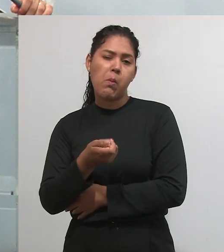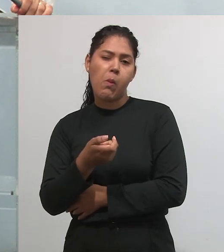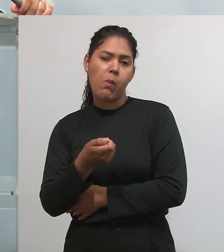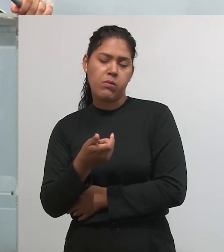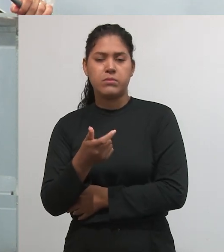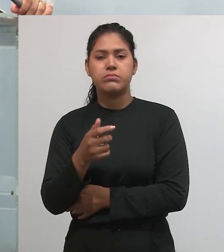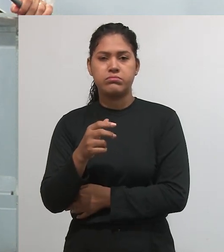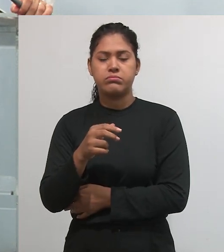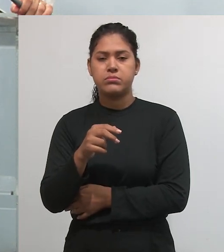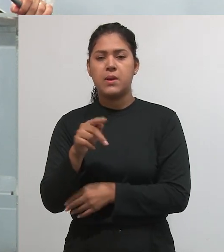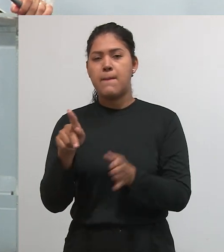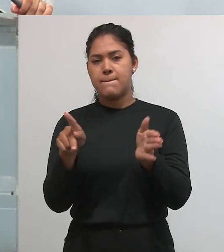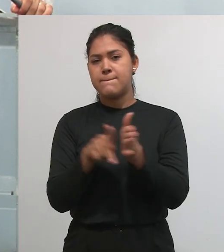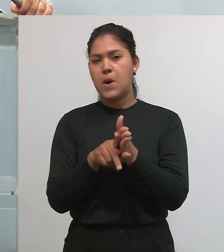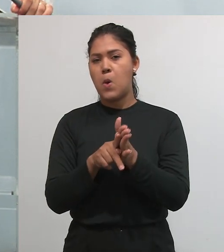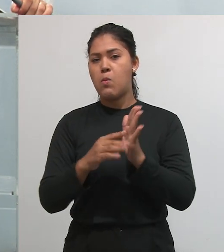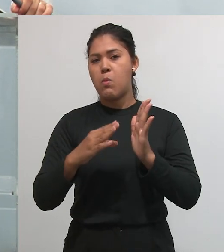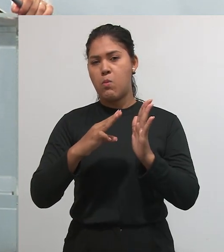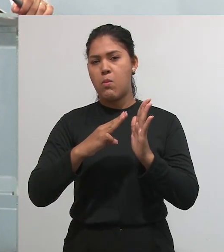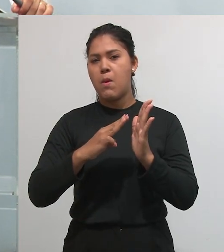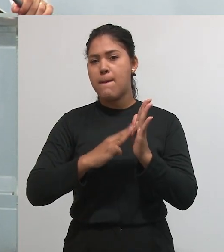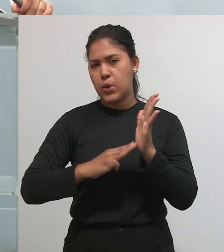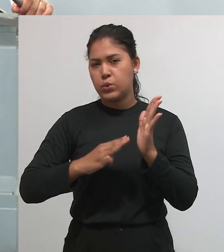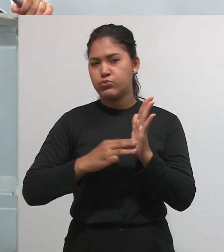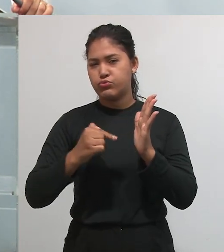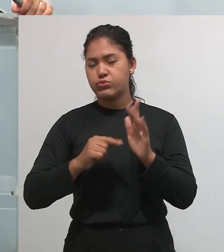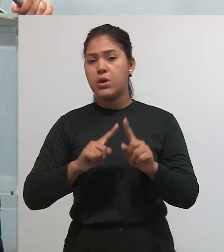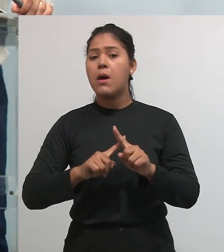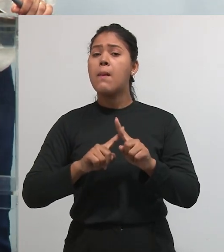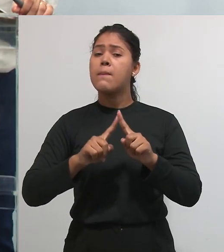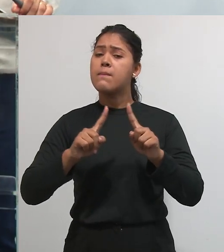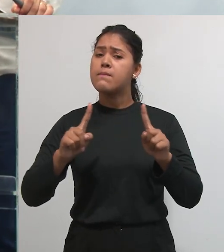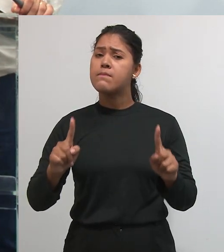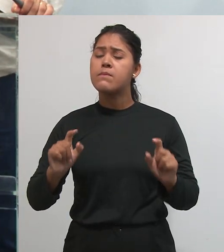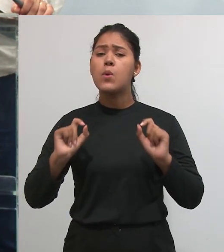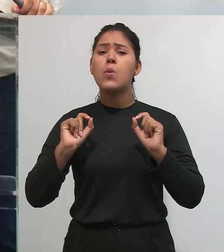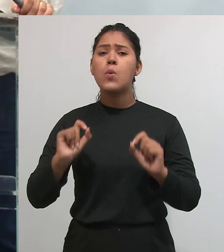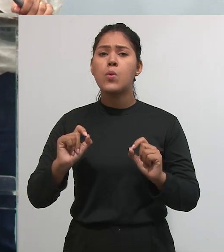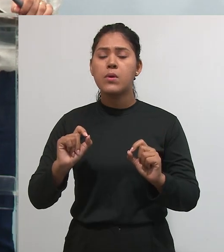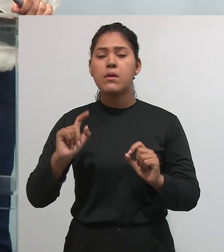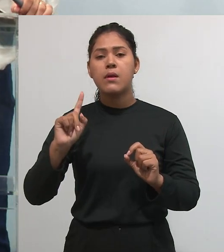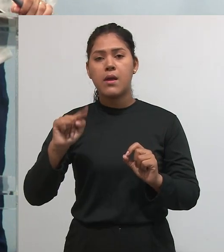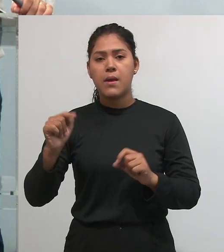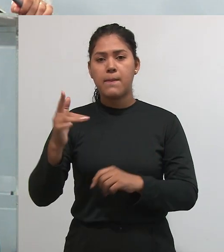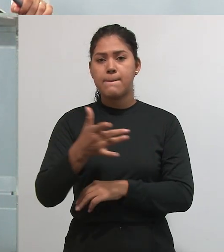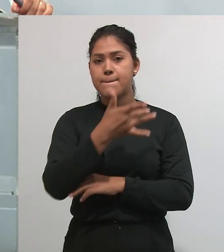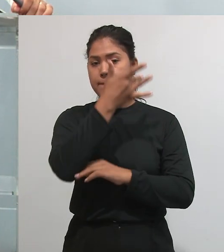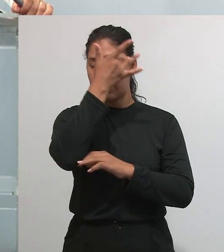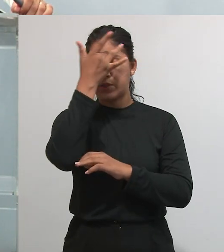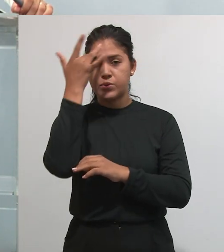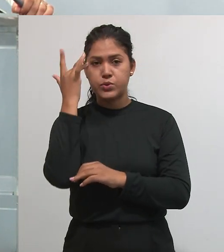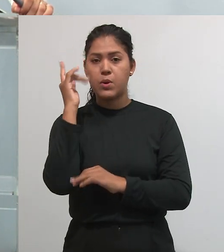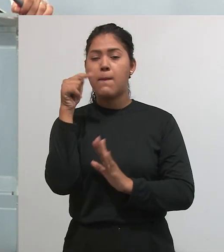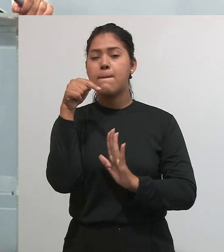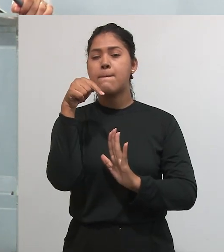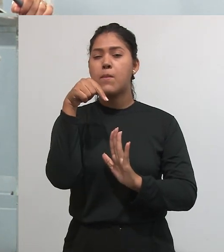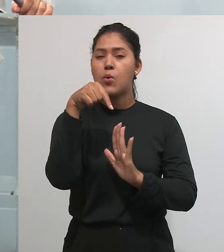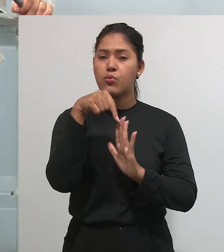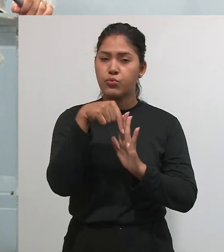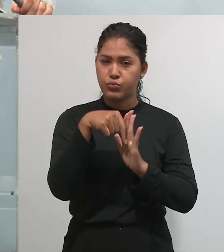ultimamente, os ensaios como modalidade, mas ainda eles existem. Os ensaios são divagações mais aprofundadas.